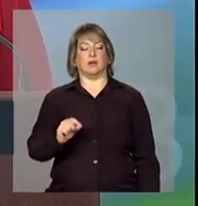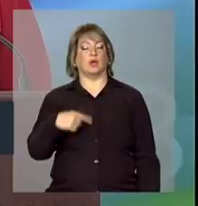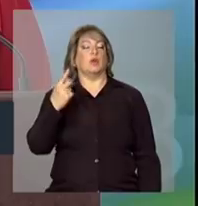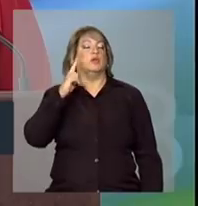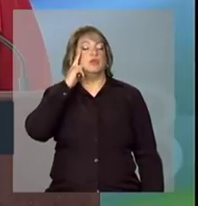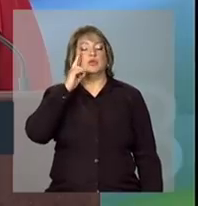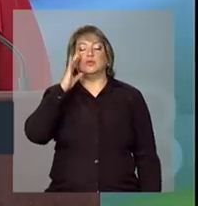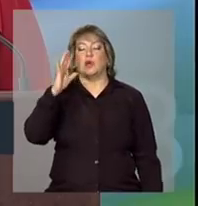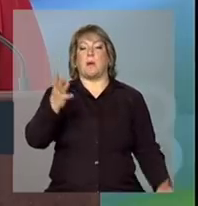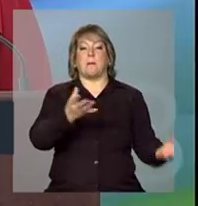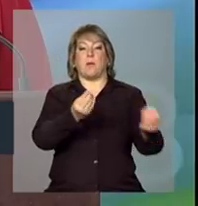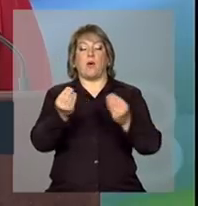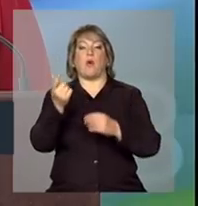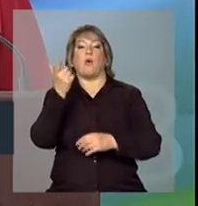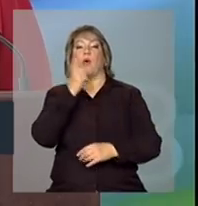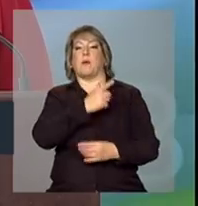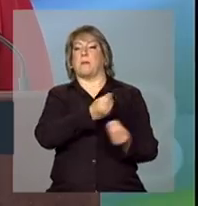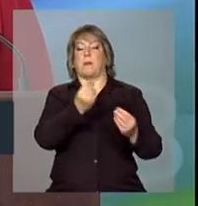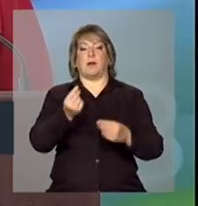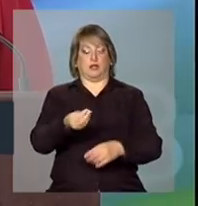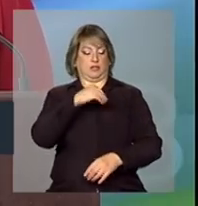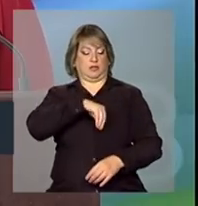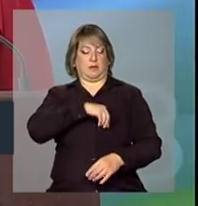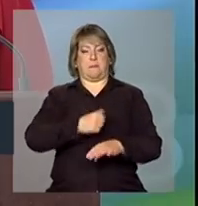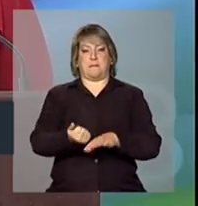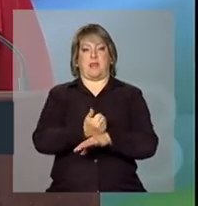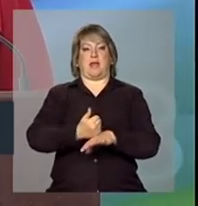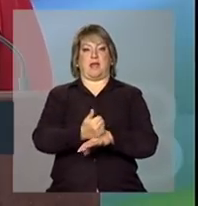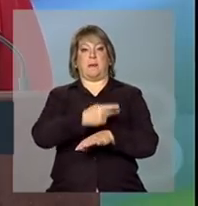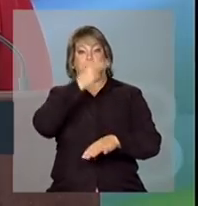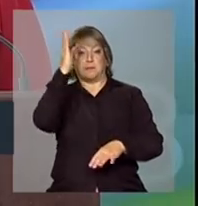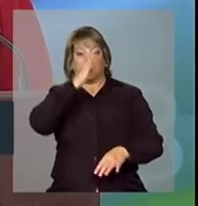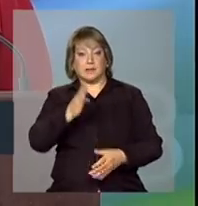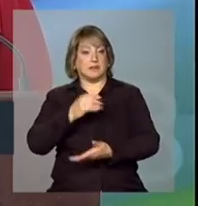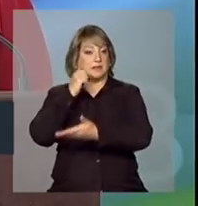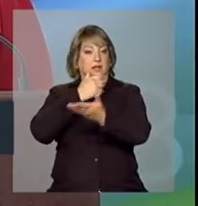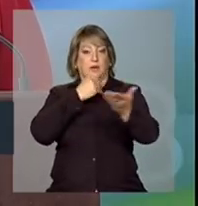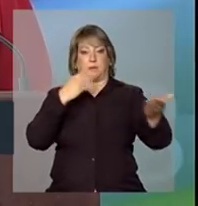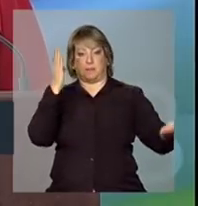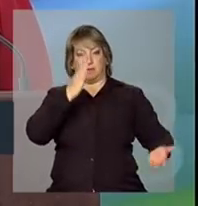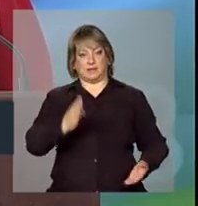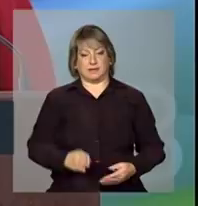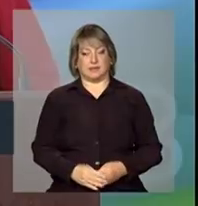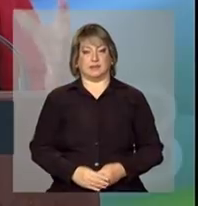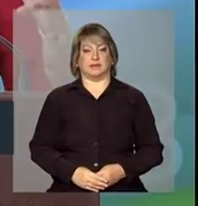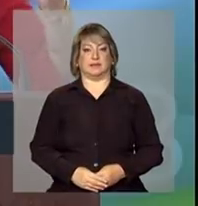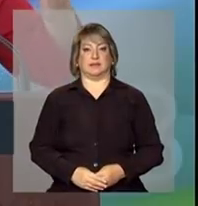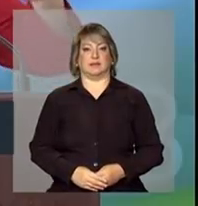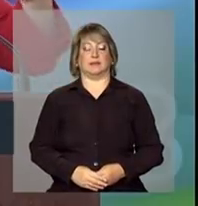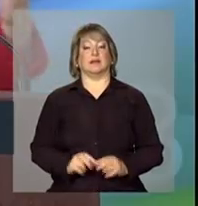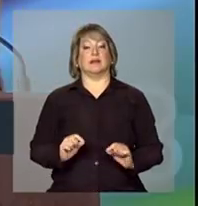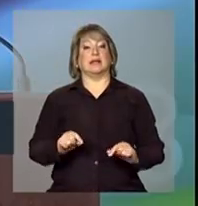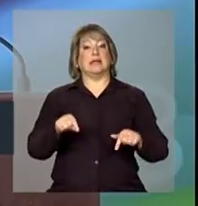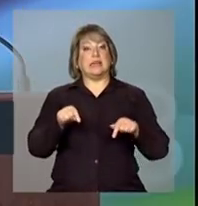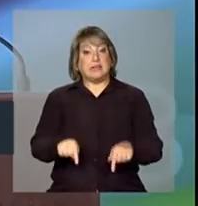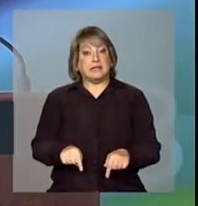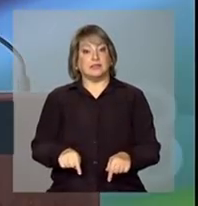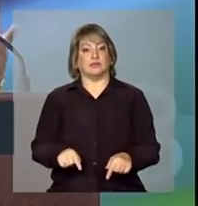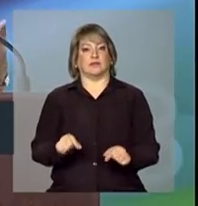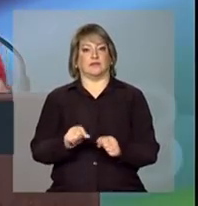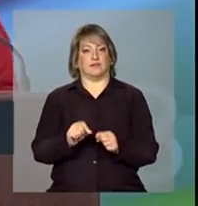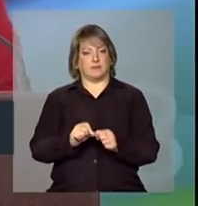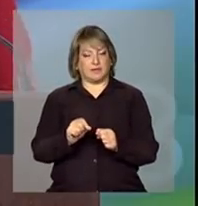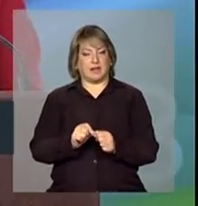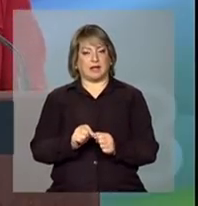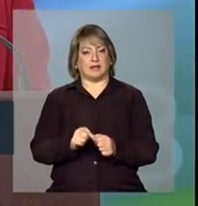sonho cultural de melhorar na vida de brasileiros e de brasileiras. E que isso compunha e